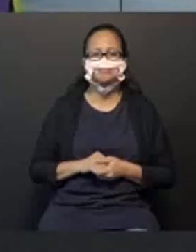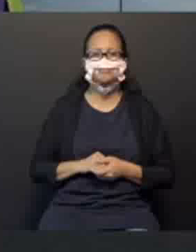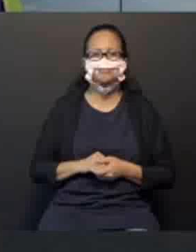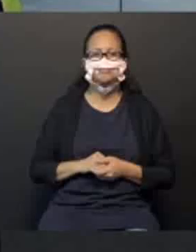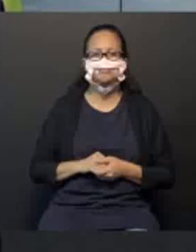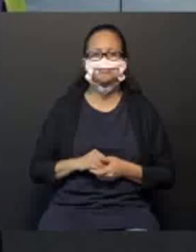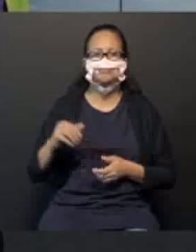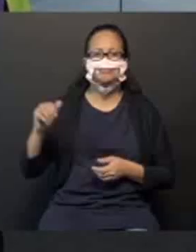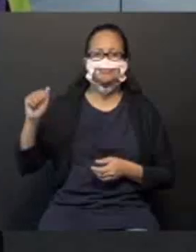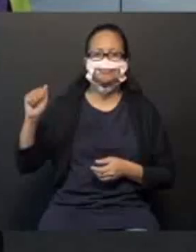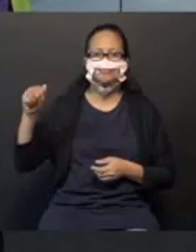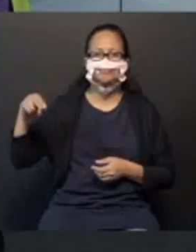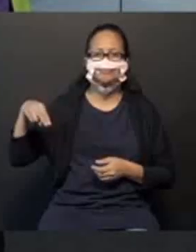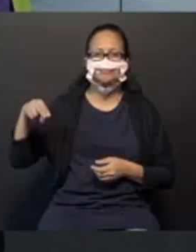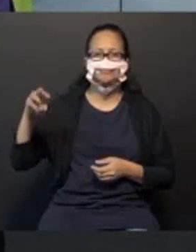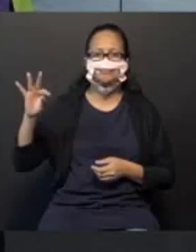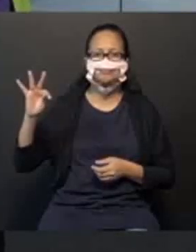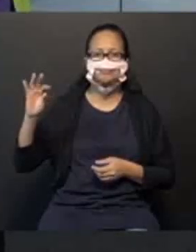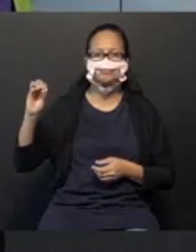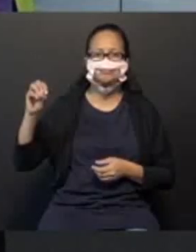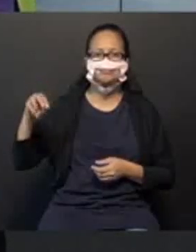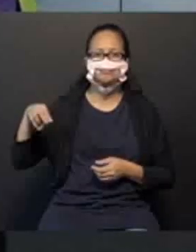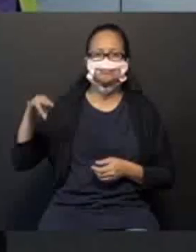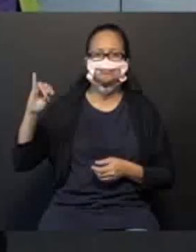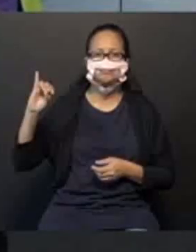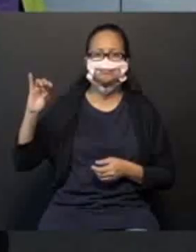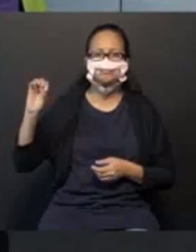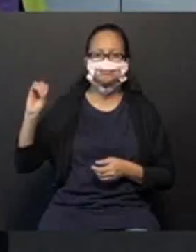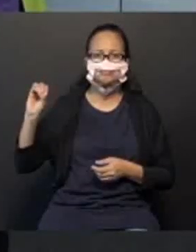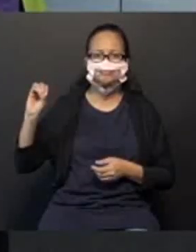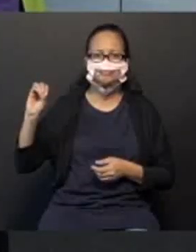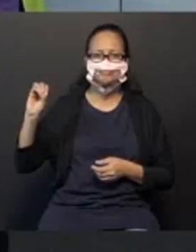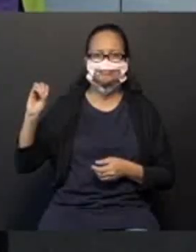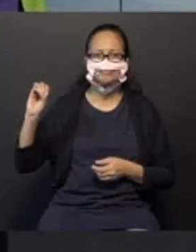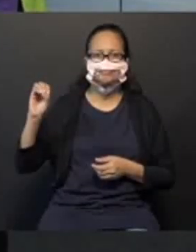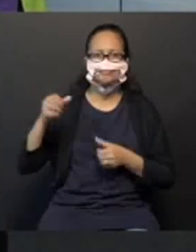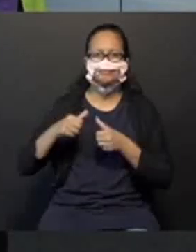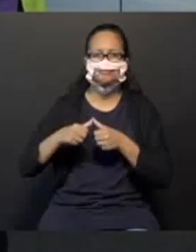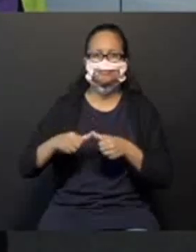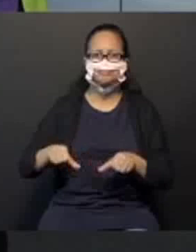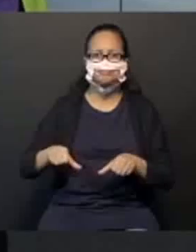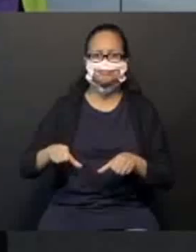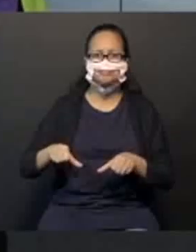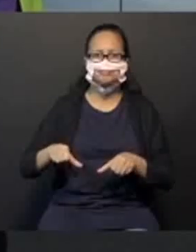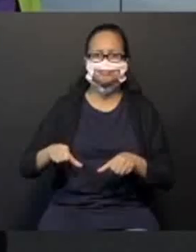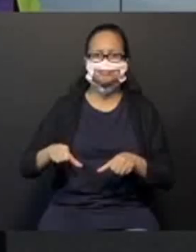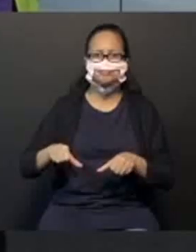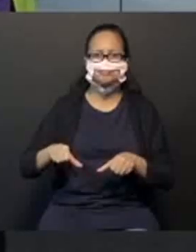Antônio está... Olha o Antônio, já está circulado o Antônio. Mário.